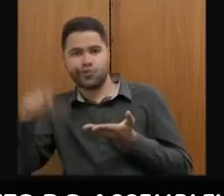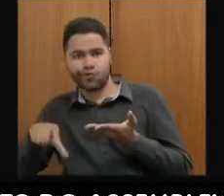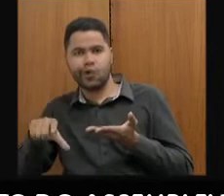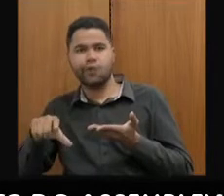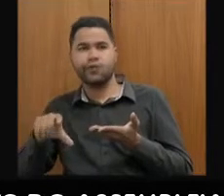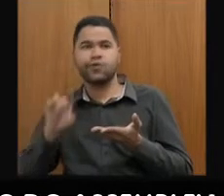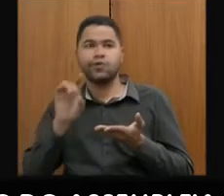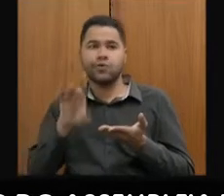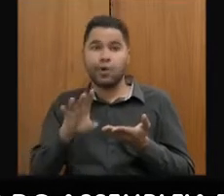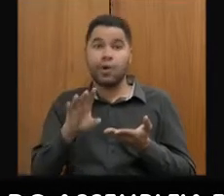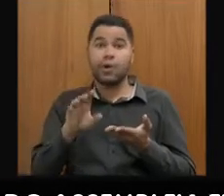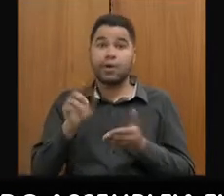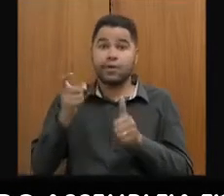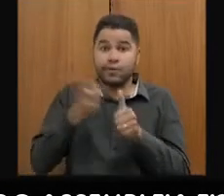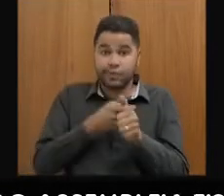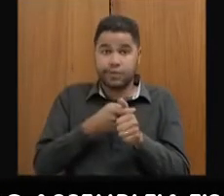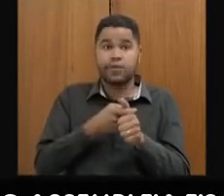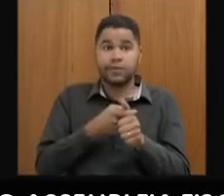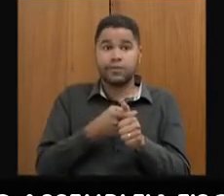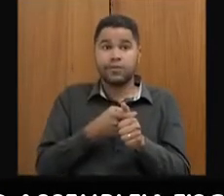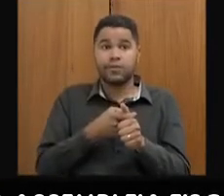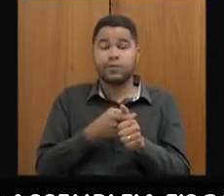somente aquilo que é devido para a Caixa,